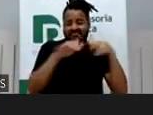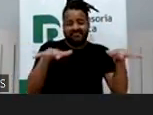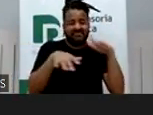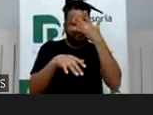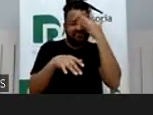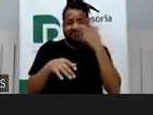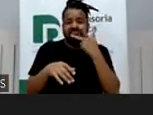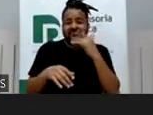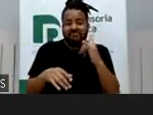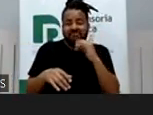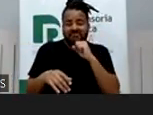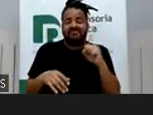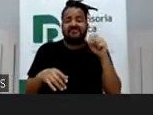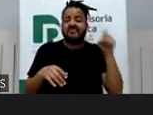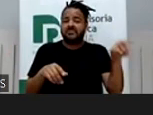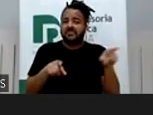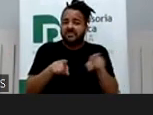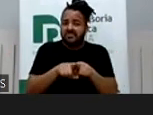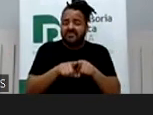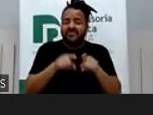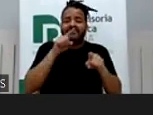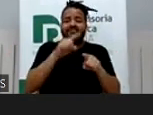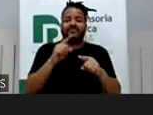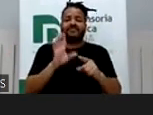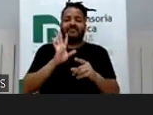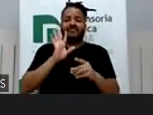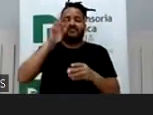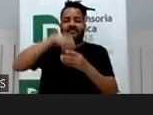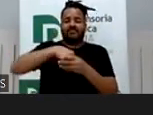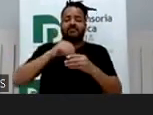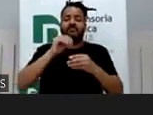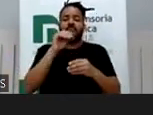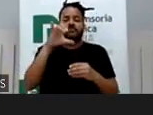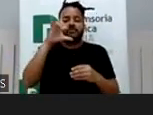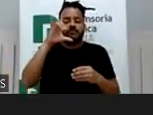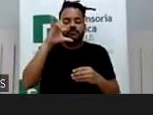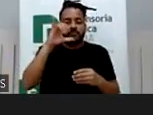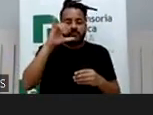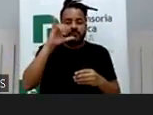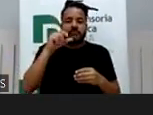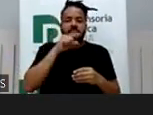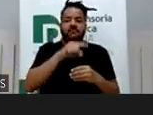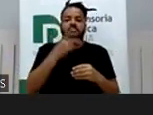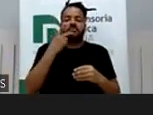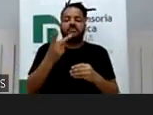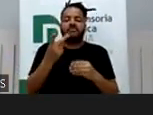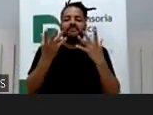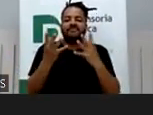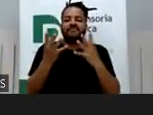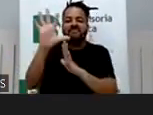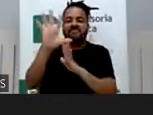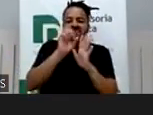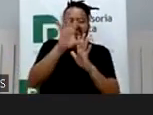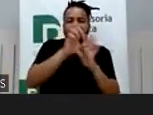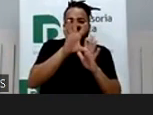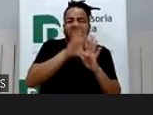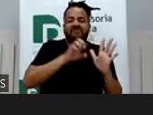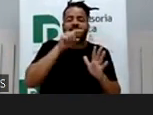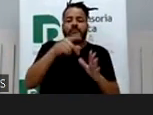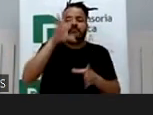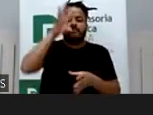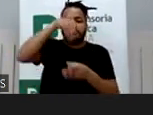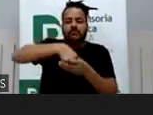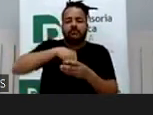muitos pais transformaram as suas contas de Instagram em surcursais do Big Brother dentro das redes